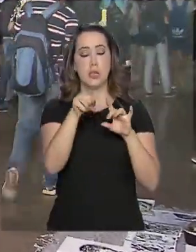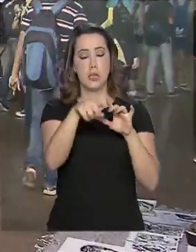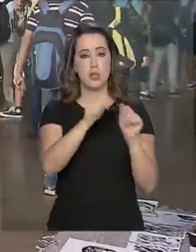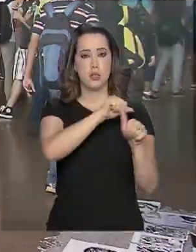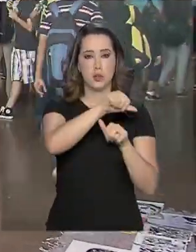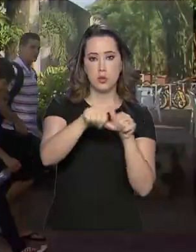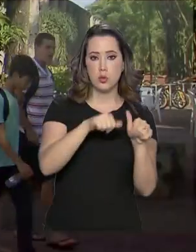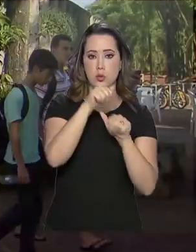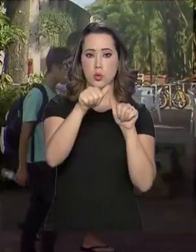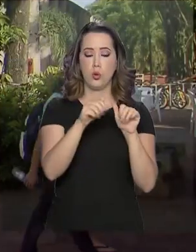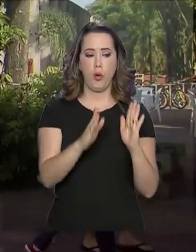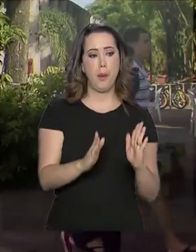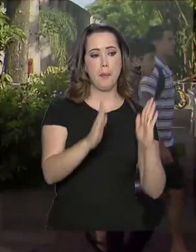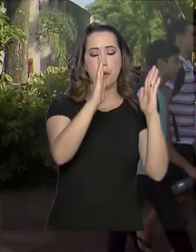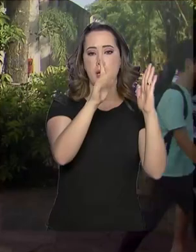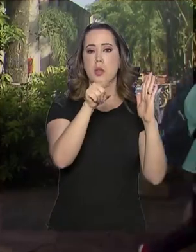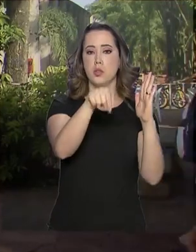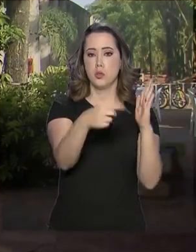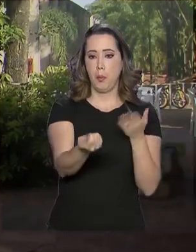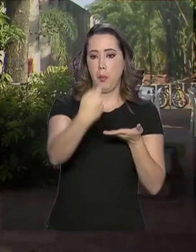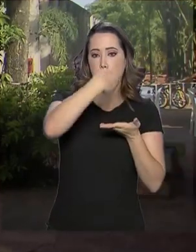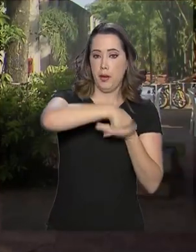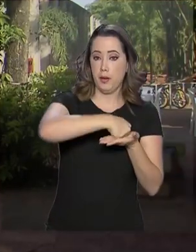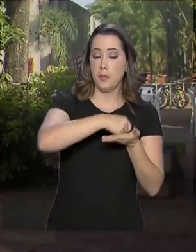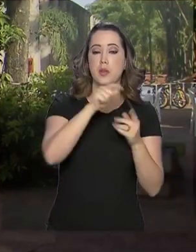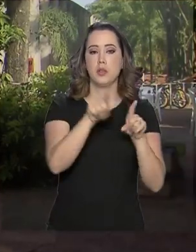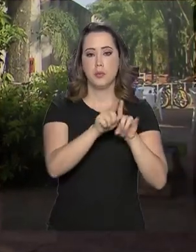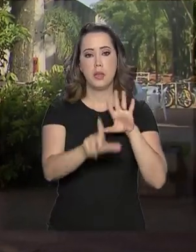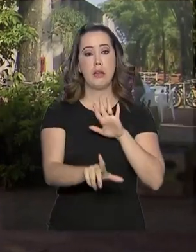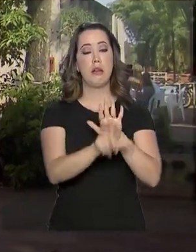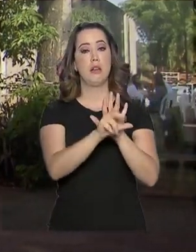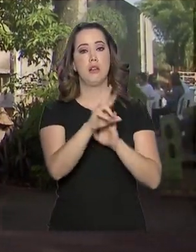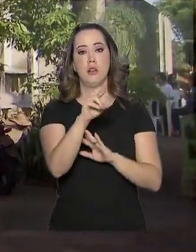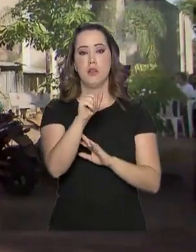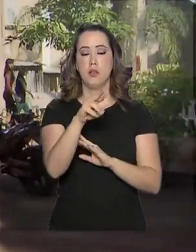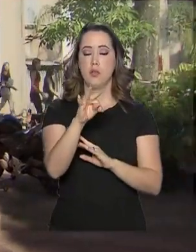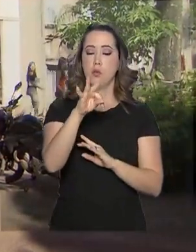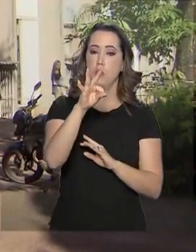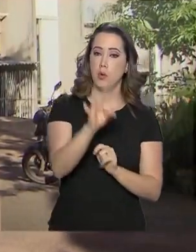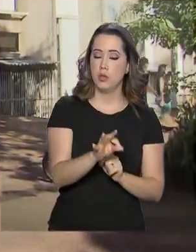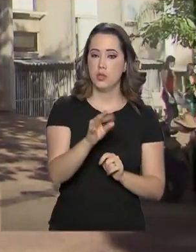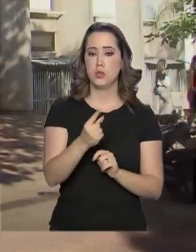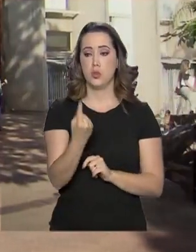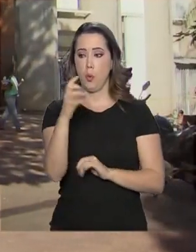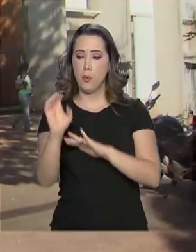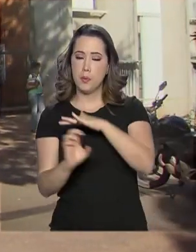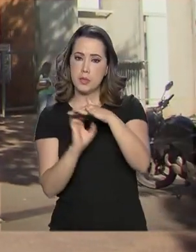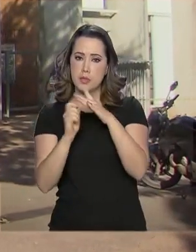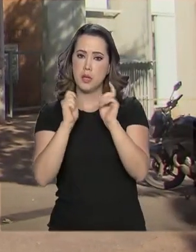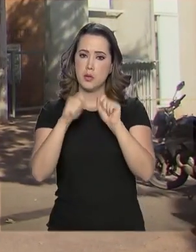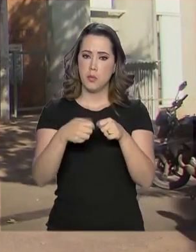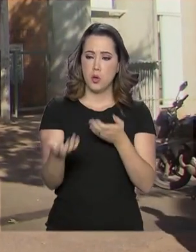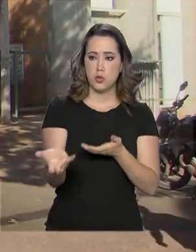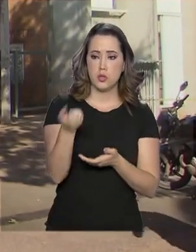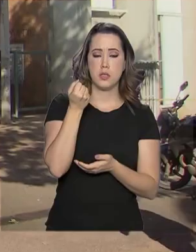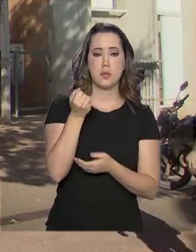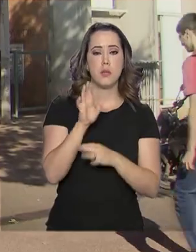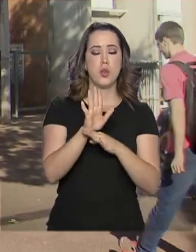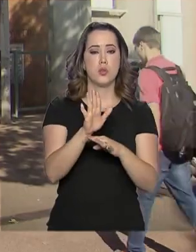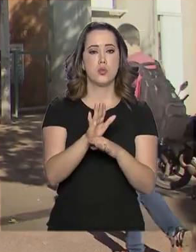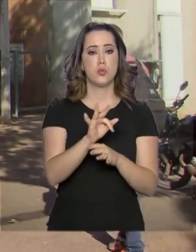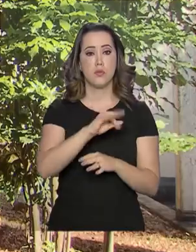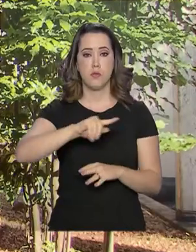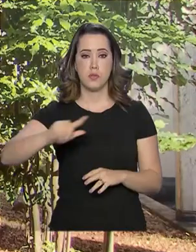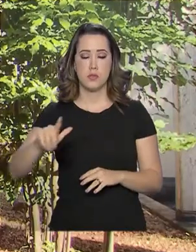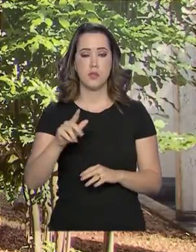de patrocínio. Outra possibilidade é pela Lei Rouanet. Neste caso, um empresário poderia receber incentivos